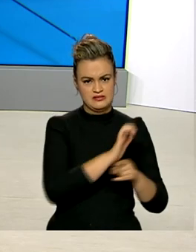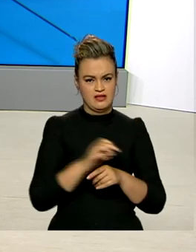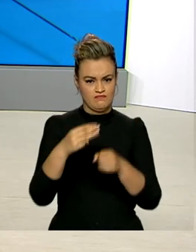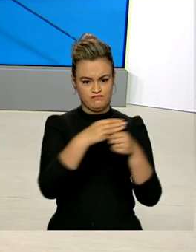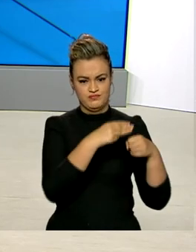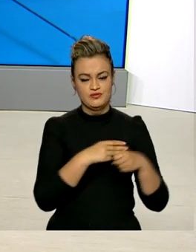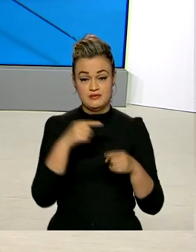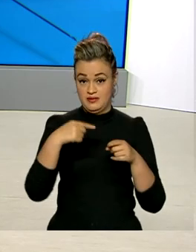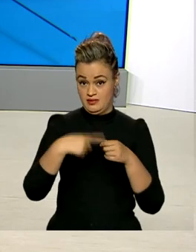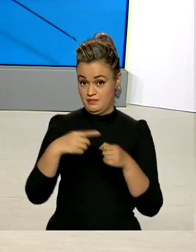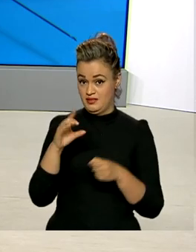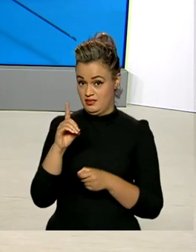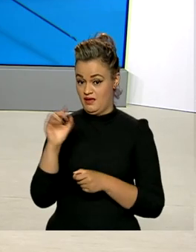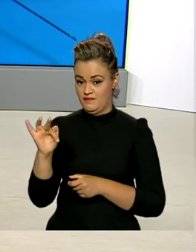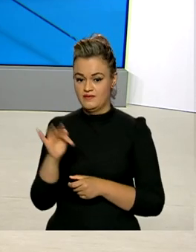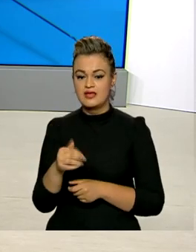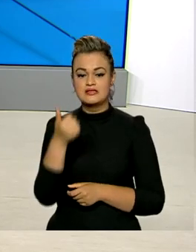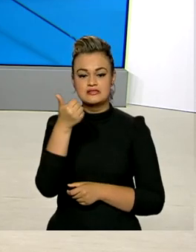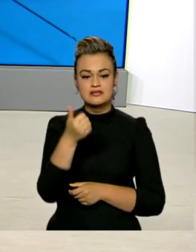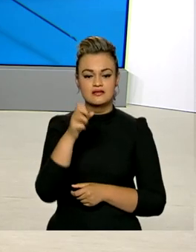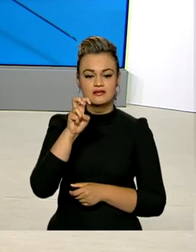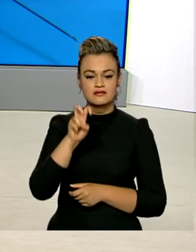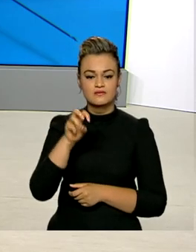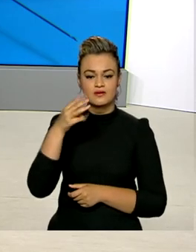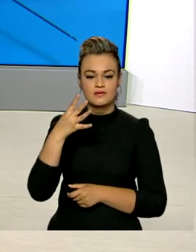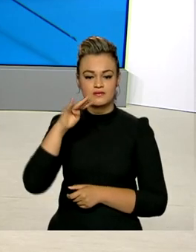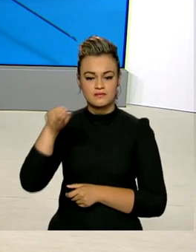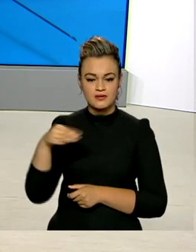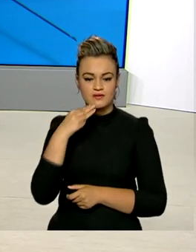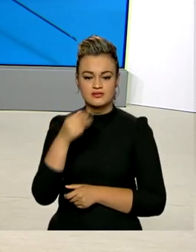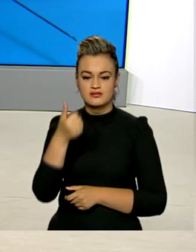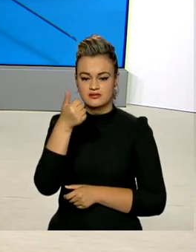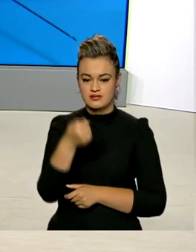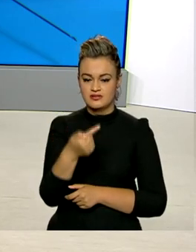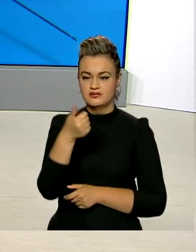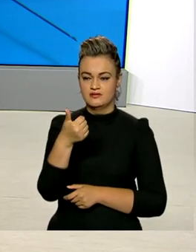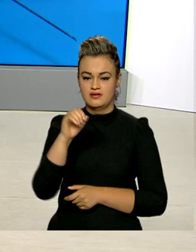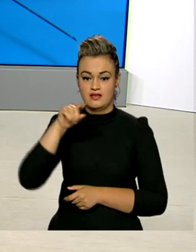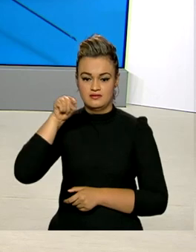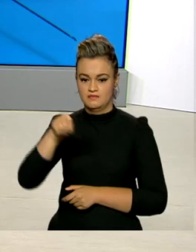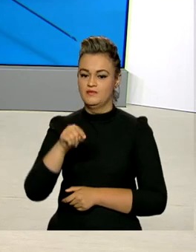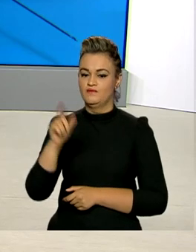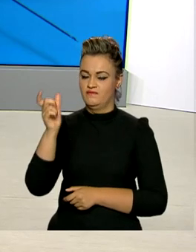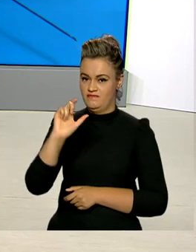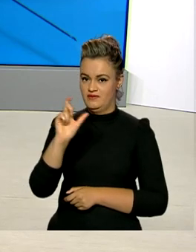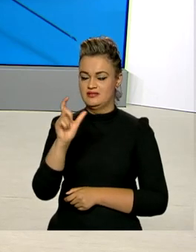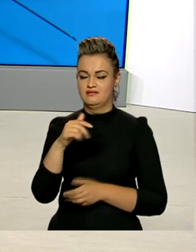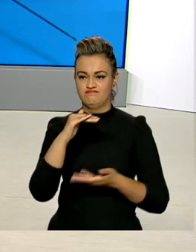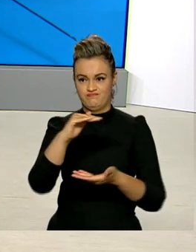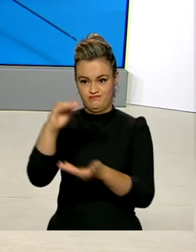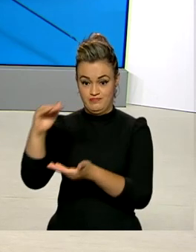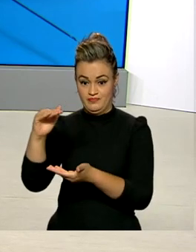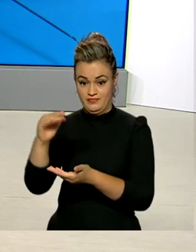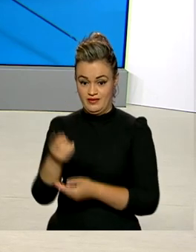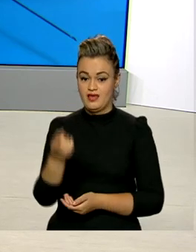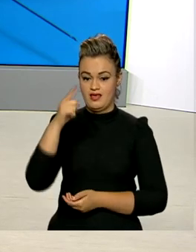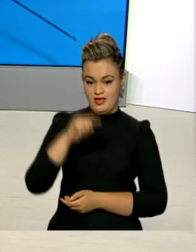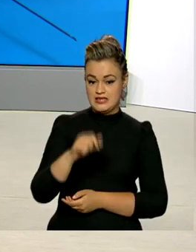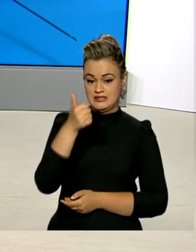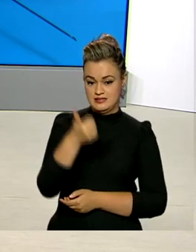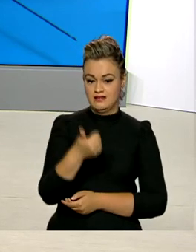municípios e o Distrito Federal mais de 154 milhões 710 mil doses de vacinas. Dessas doses,